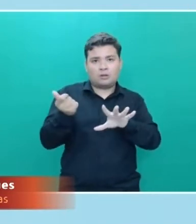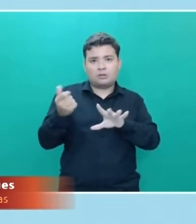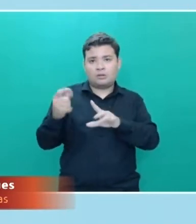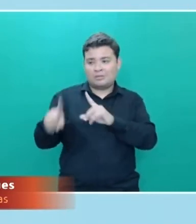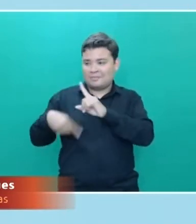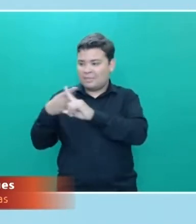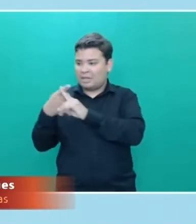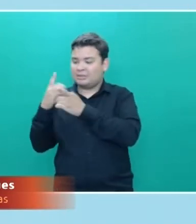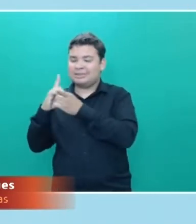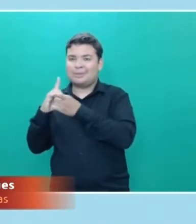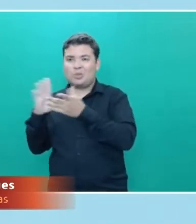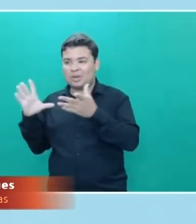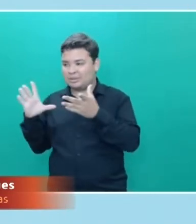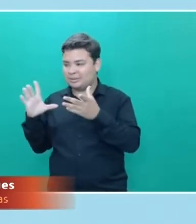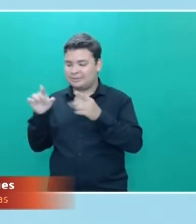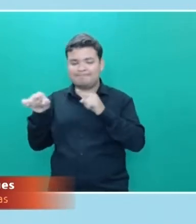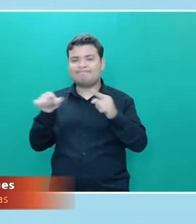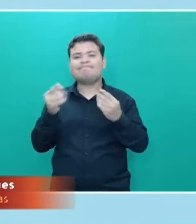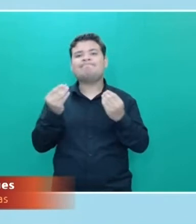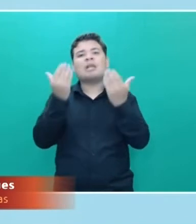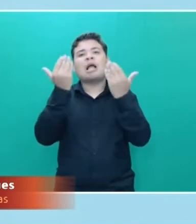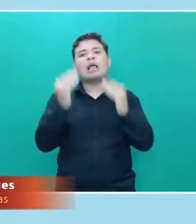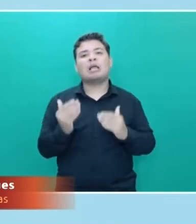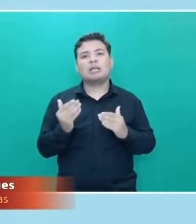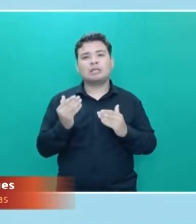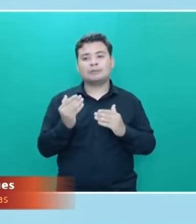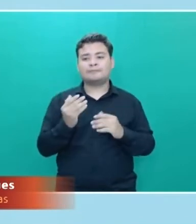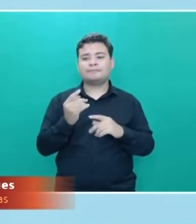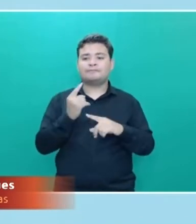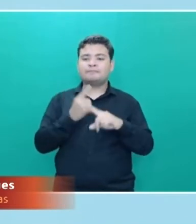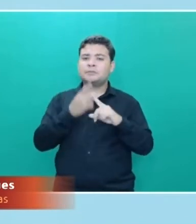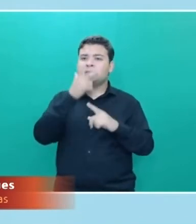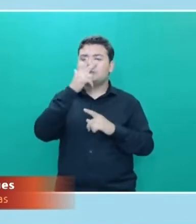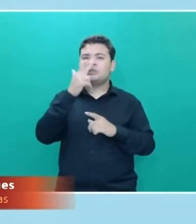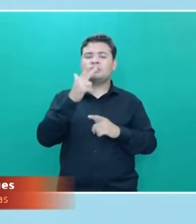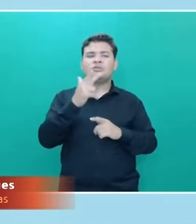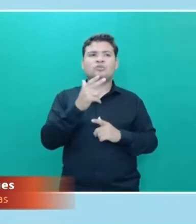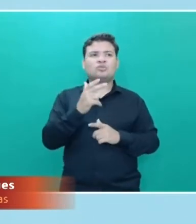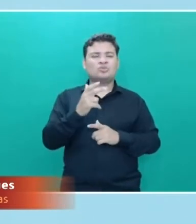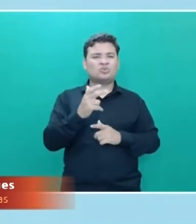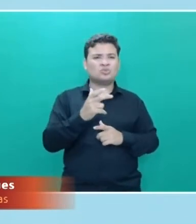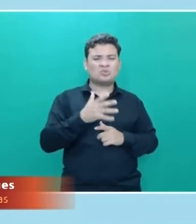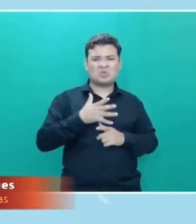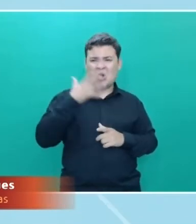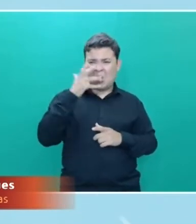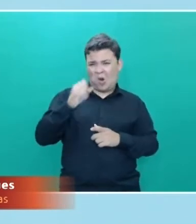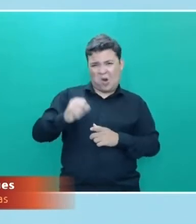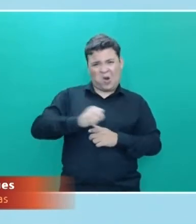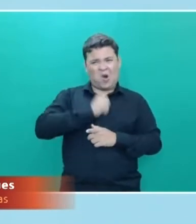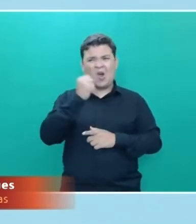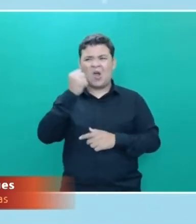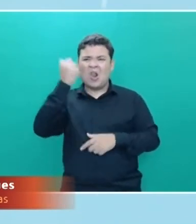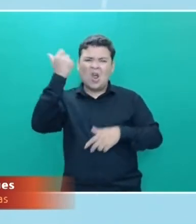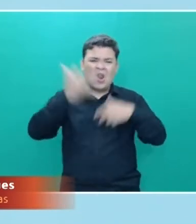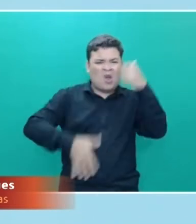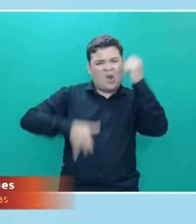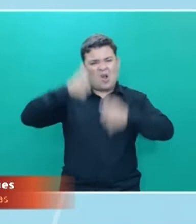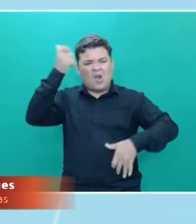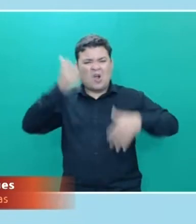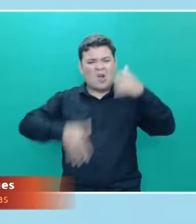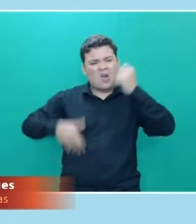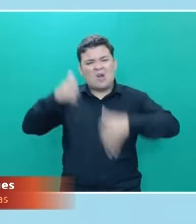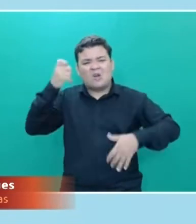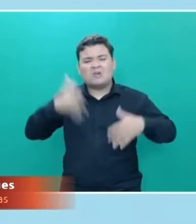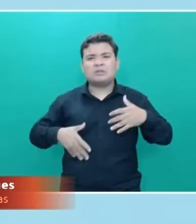A gente tem visto um recrudescimento desse discurso de ódio, de uma dificuldade de uma